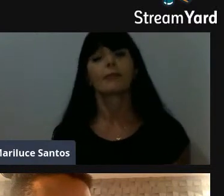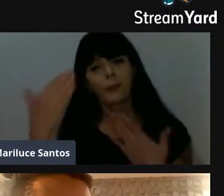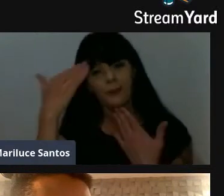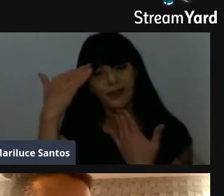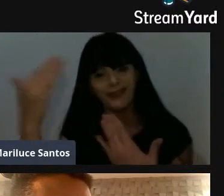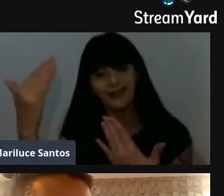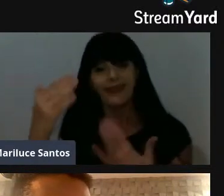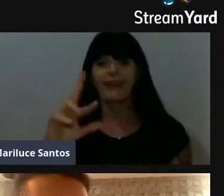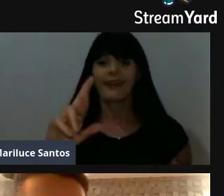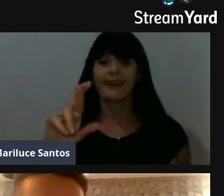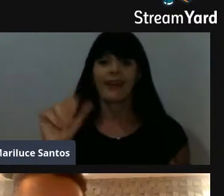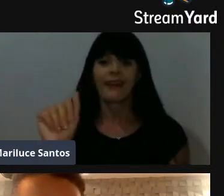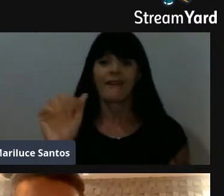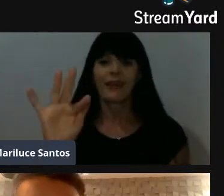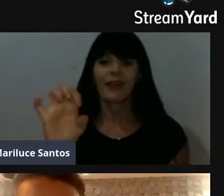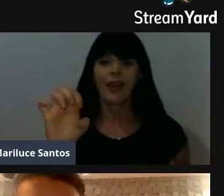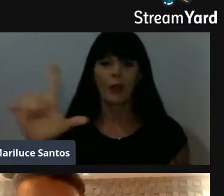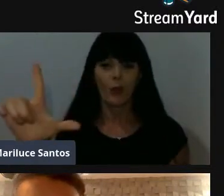Obrigado, Rafael.